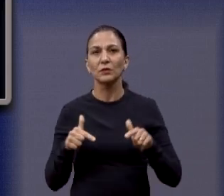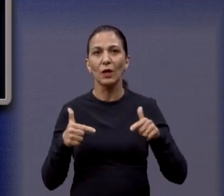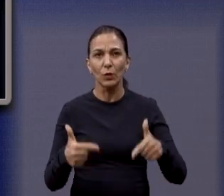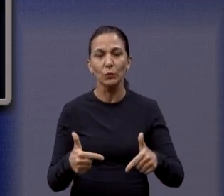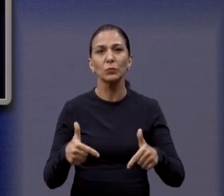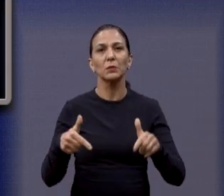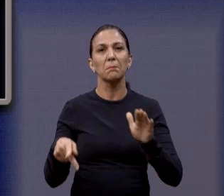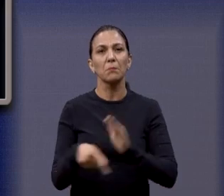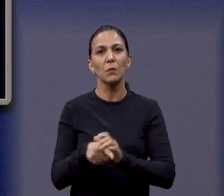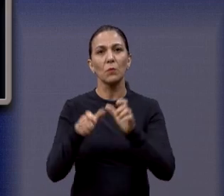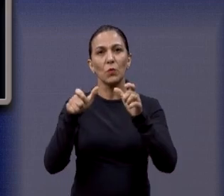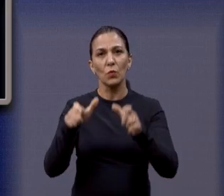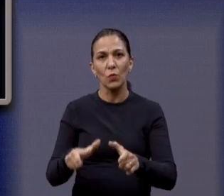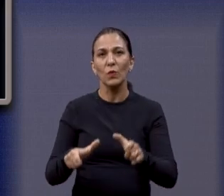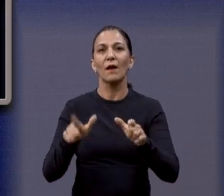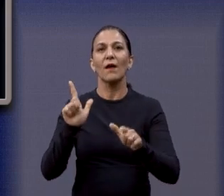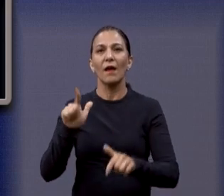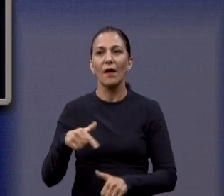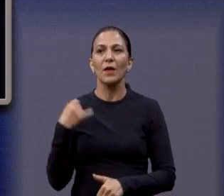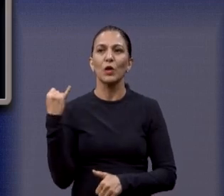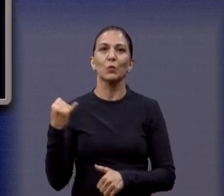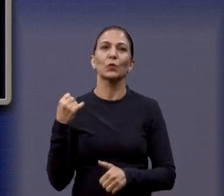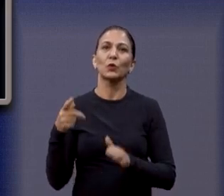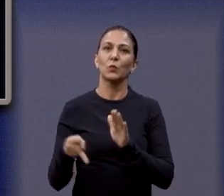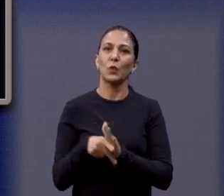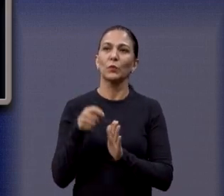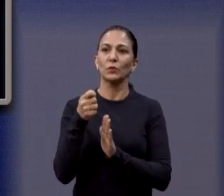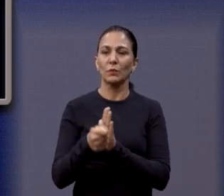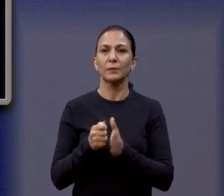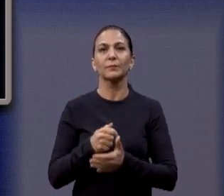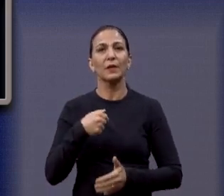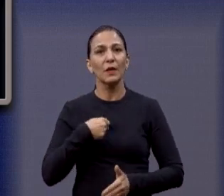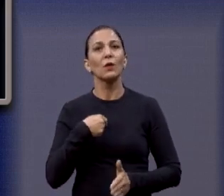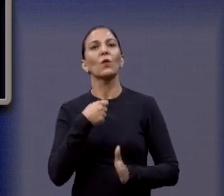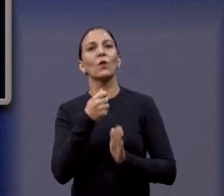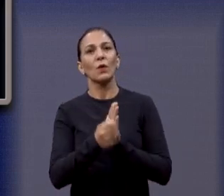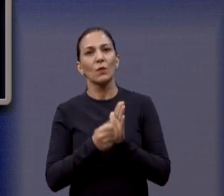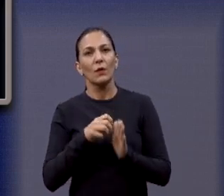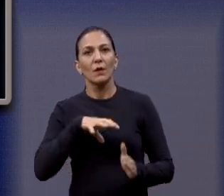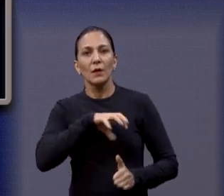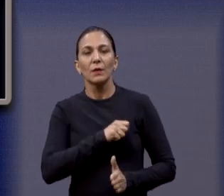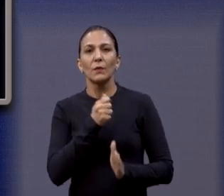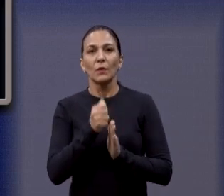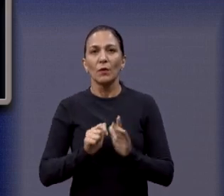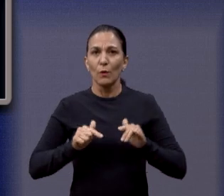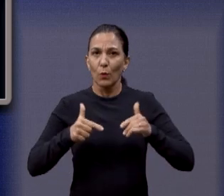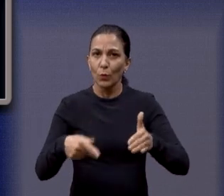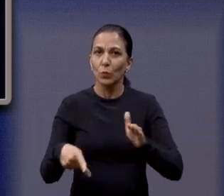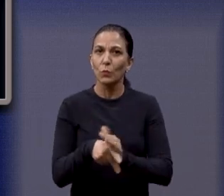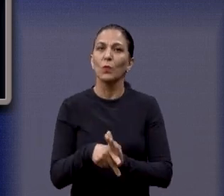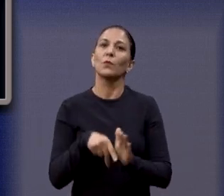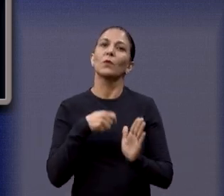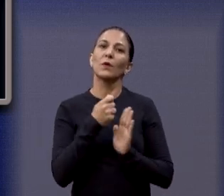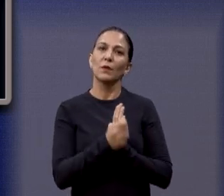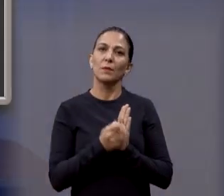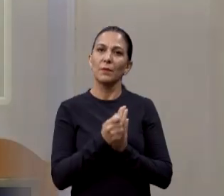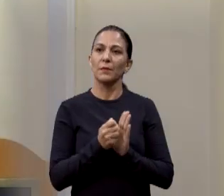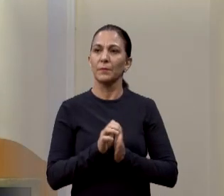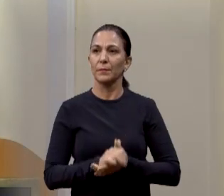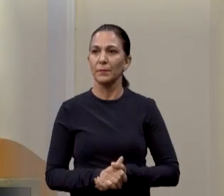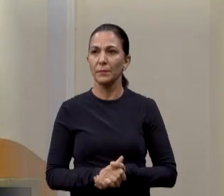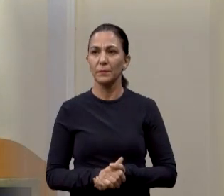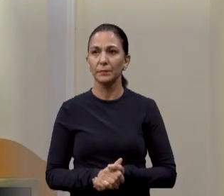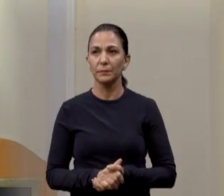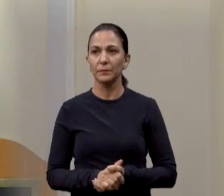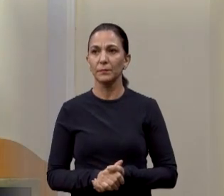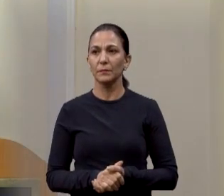pelo Parque do Botânico, que é o nosso parque, o Parque de Araraquara. Sou Araraquara, amo Araraquara, luto por Araraquara. Quanto tempo eu